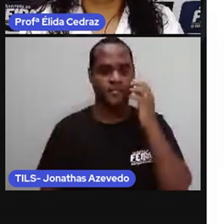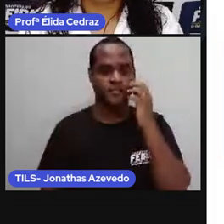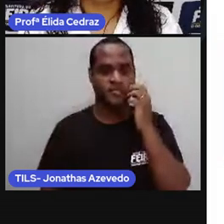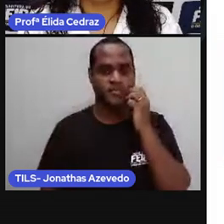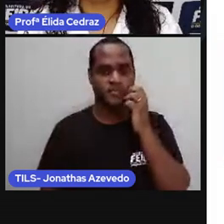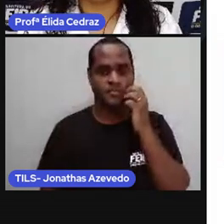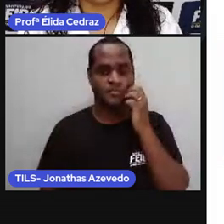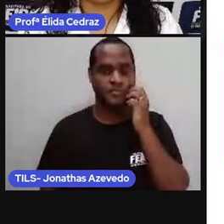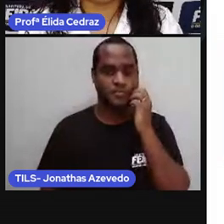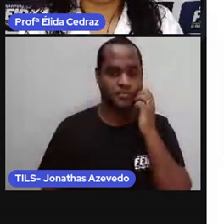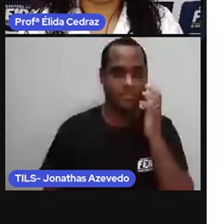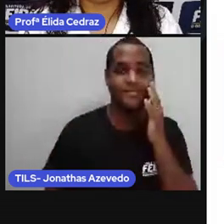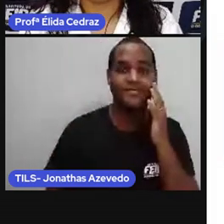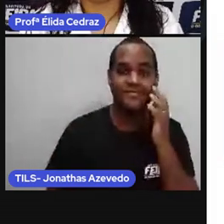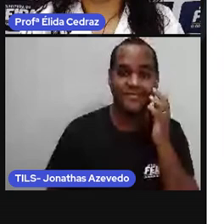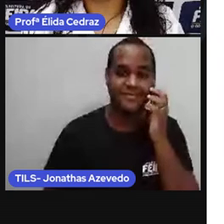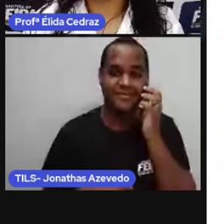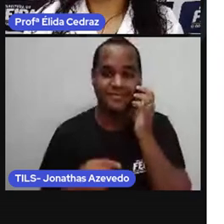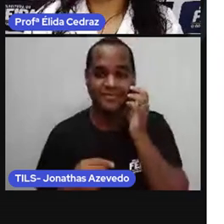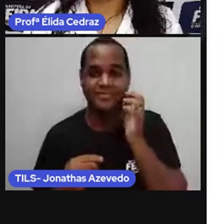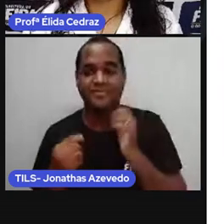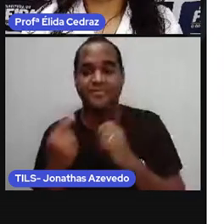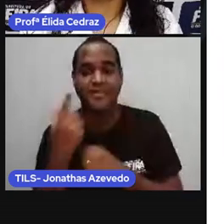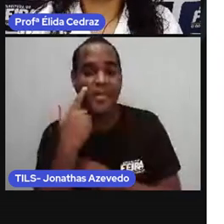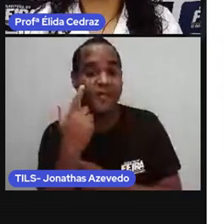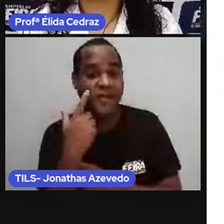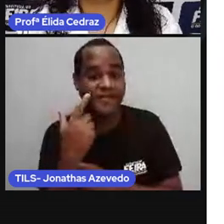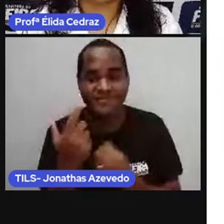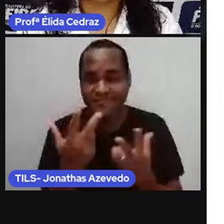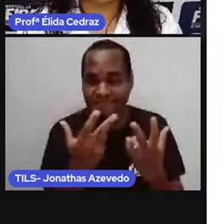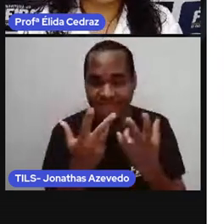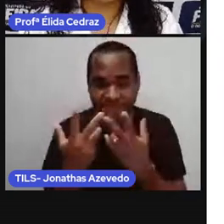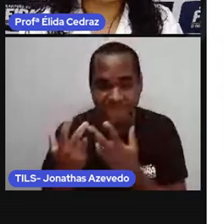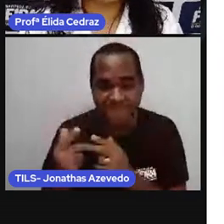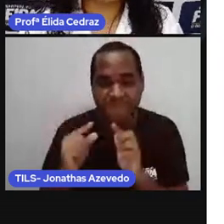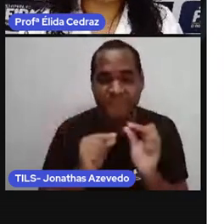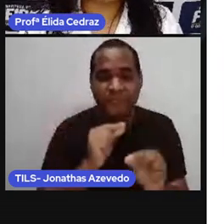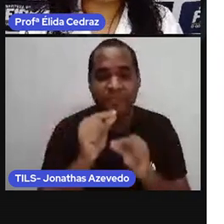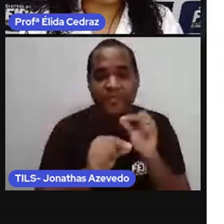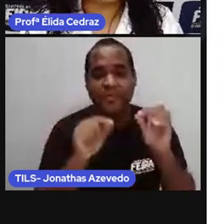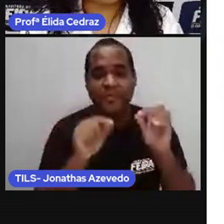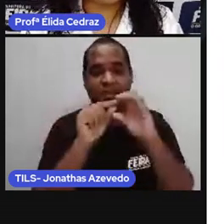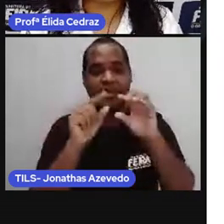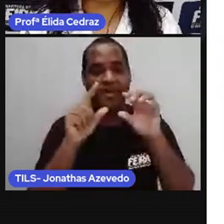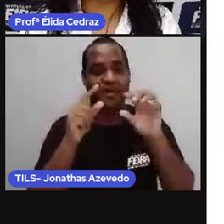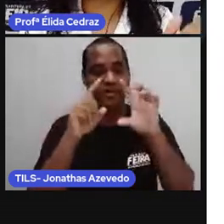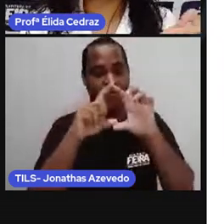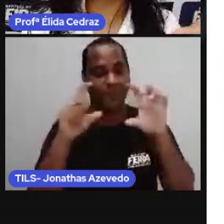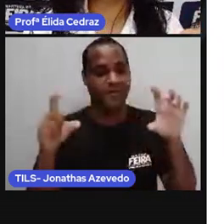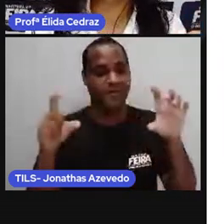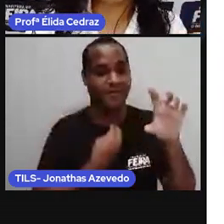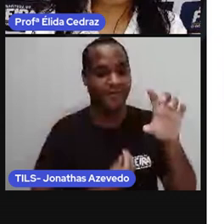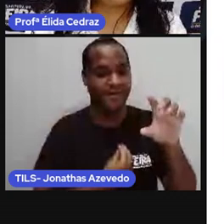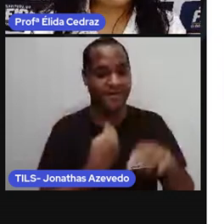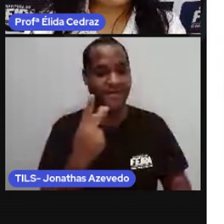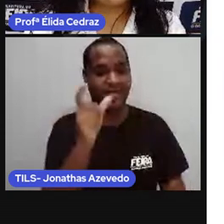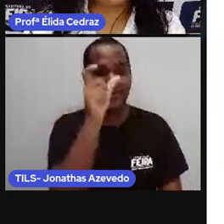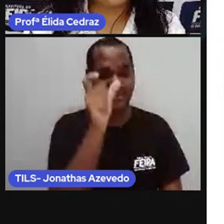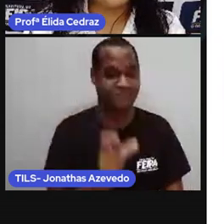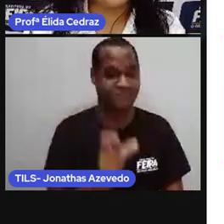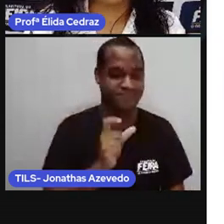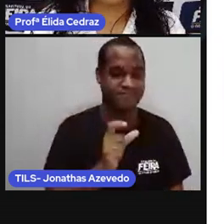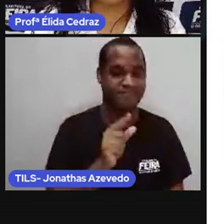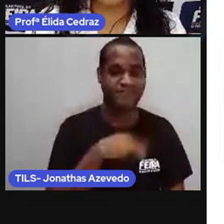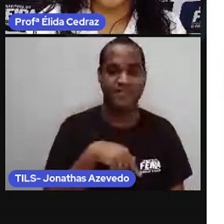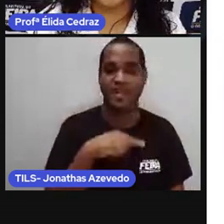E olha só as fases da vida desse rapaz de menininho